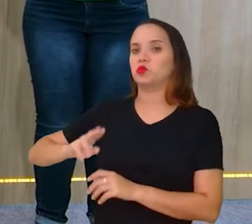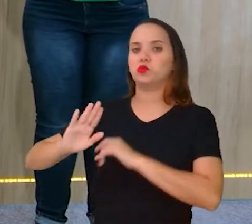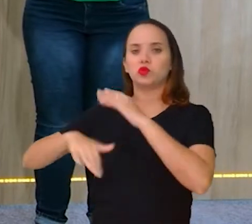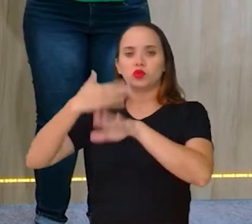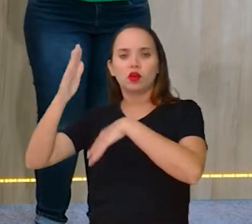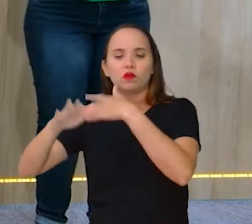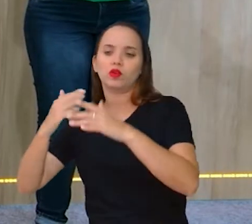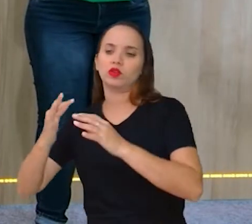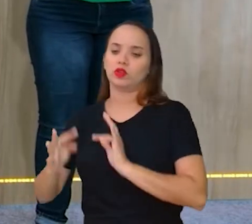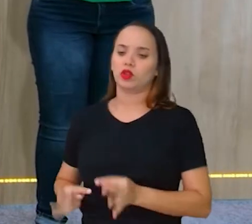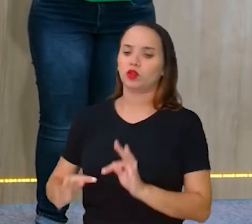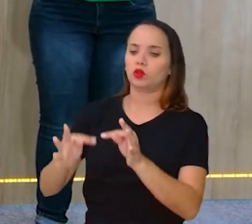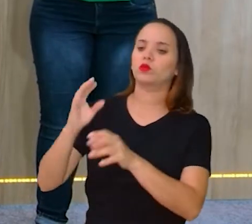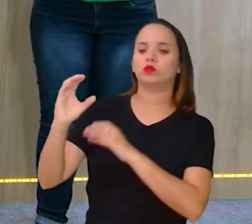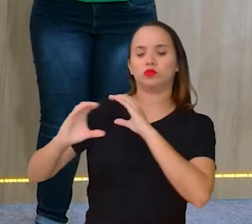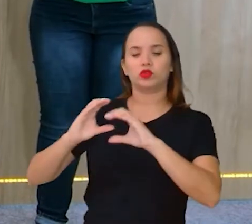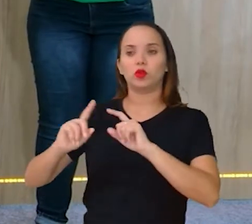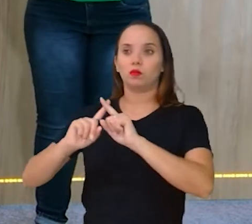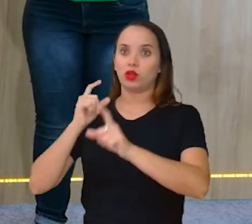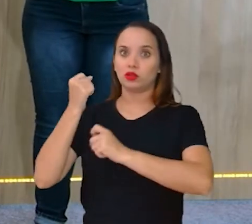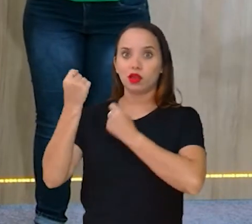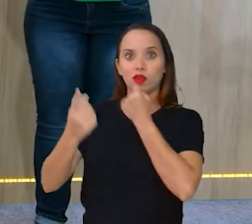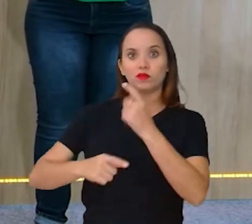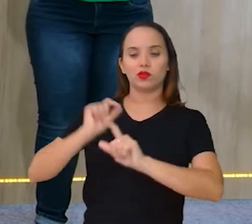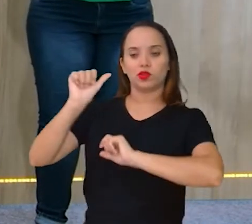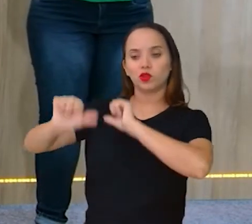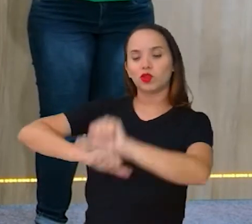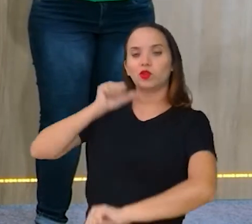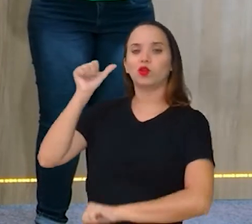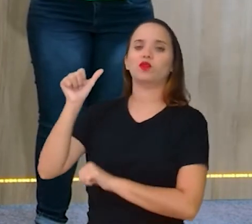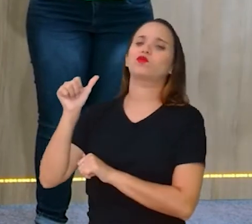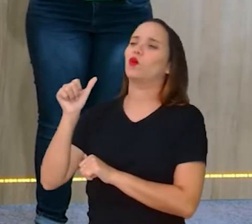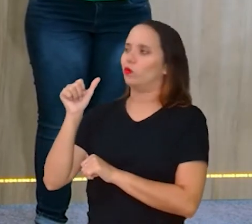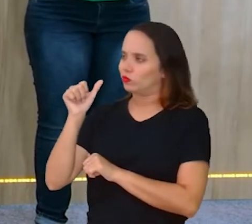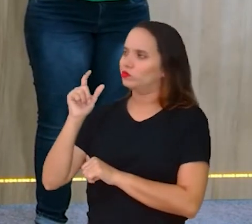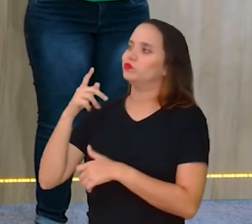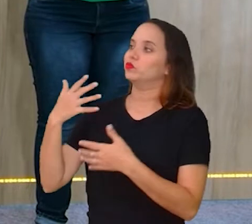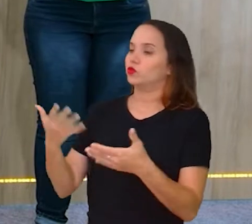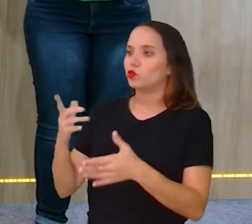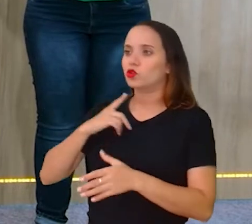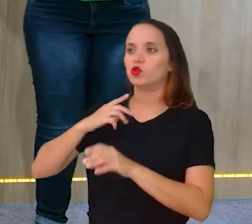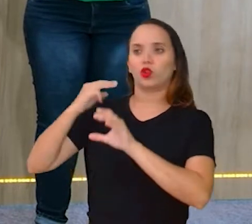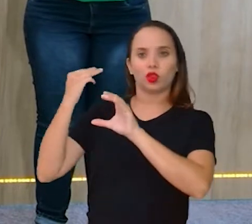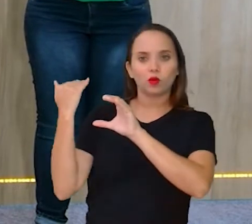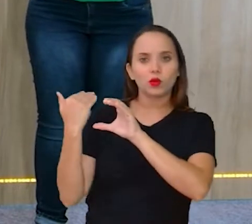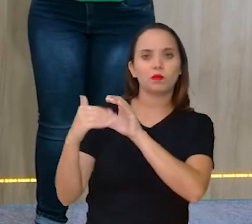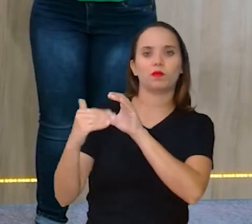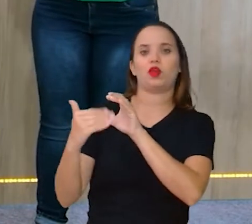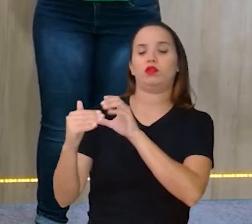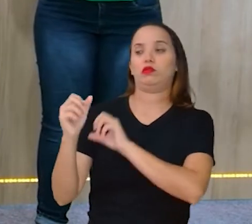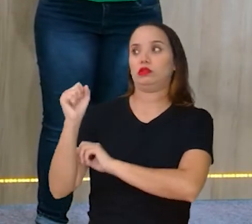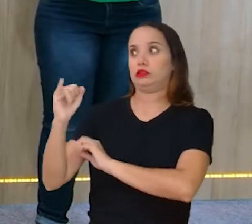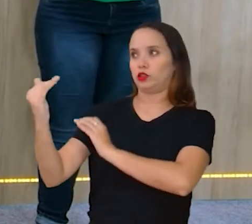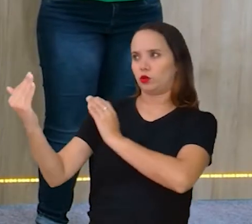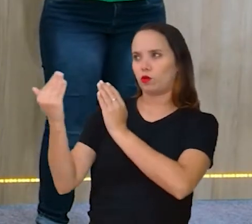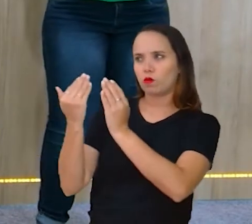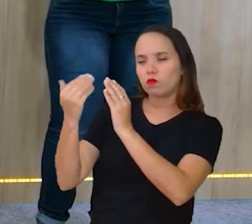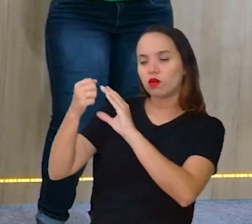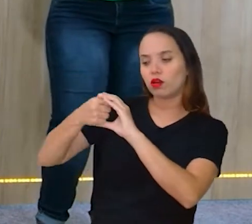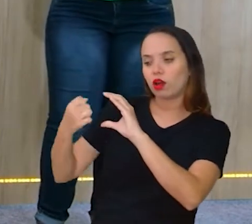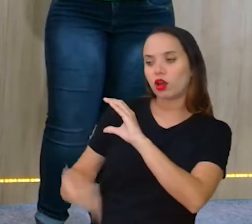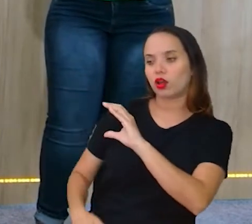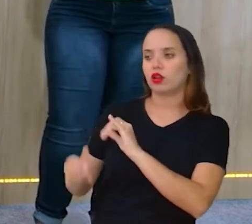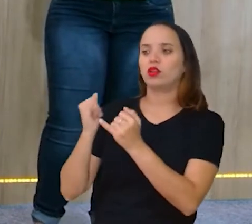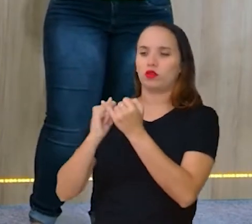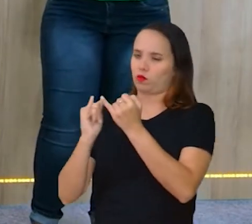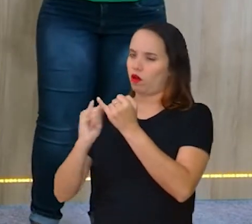mas, às vezes, ele se transforma, é o caso da carta. Hoje, a gente tem um e-mail que, quando a gente vai comparar as características, são bem próximas. Então,